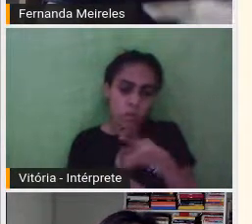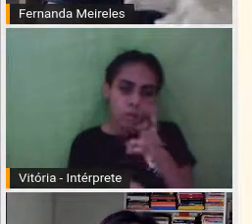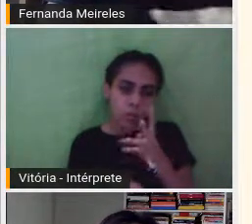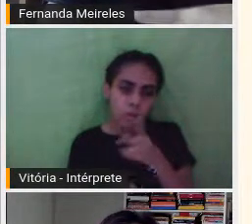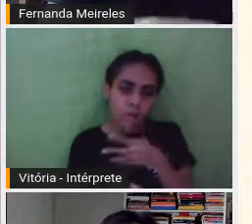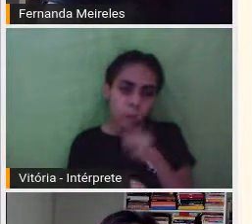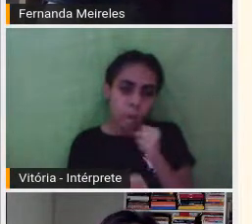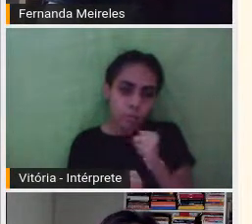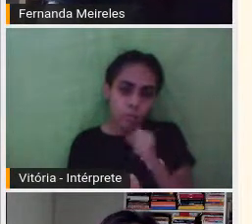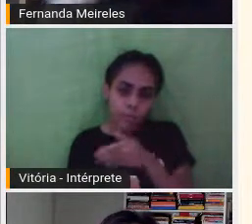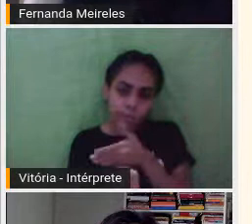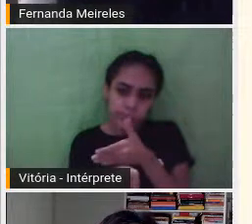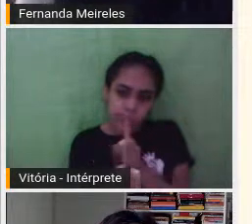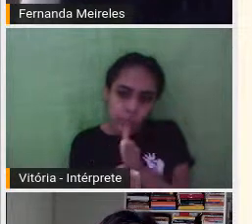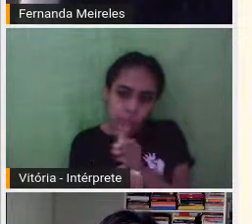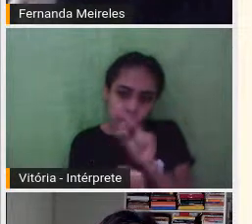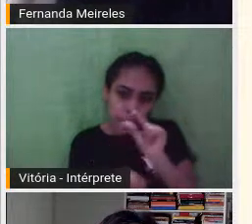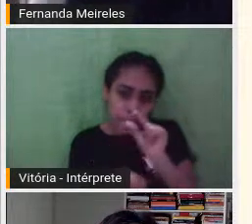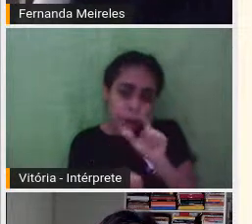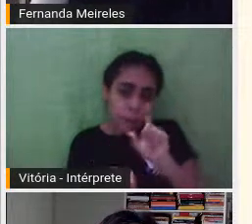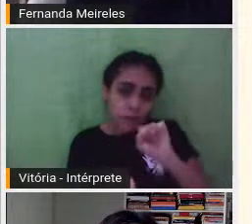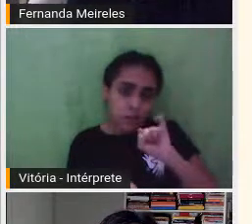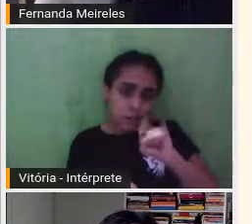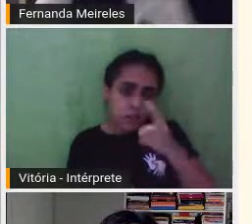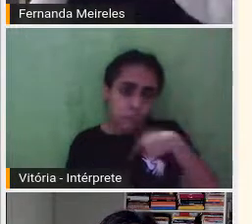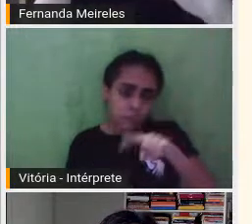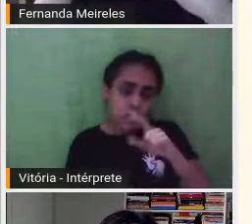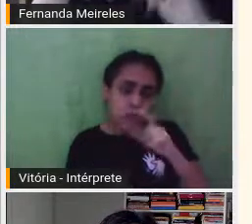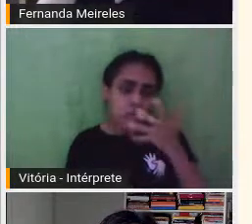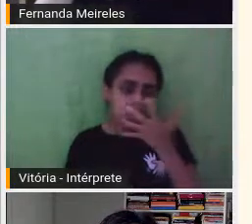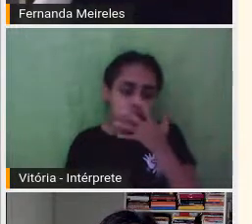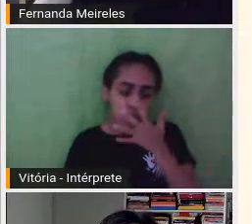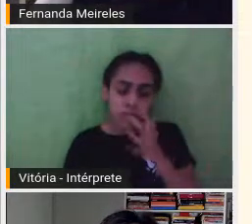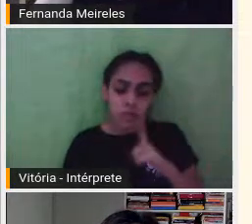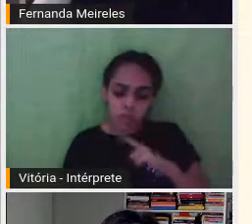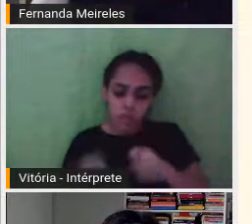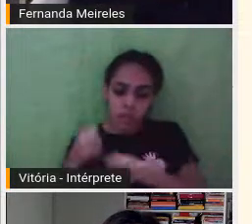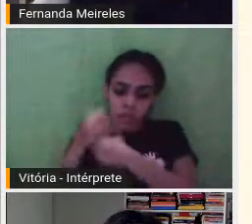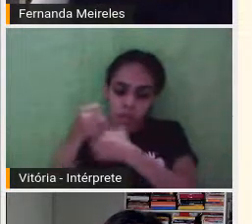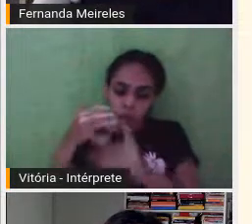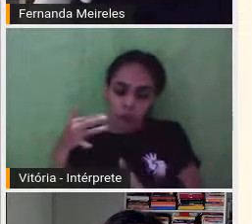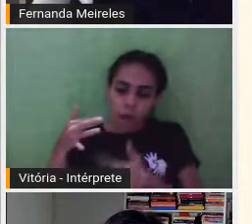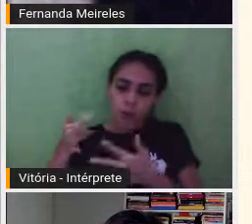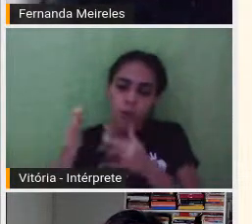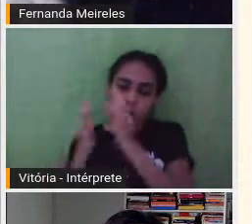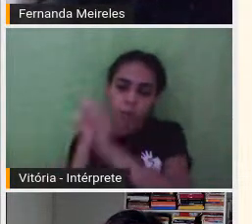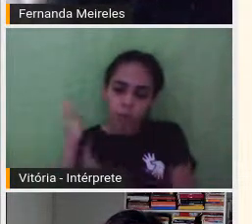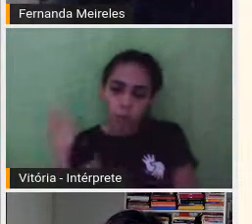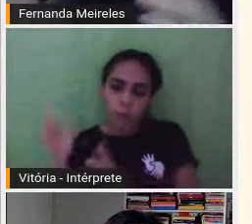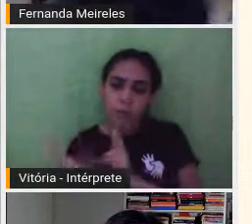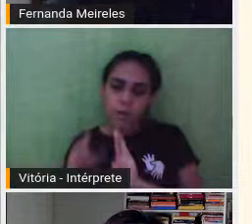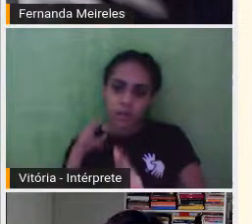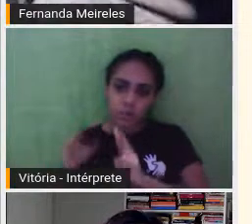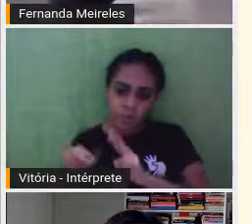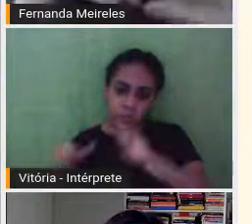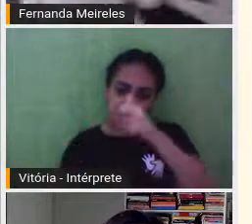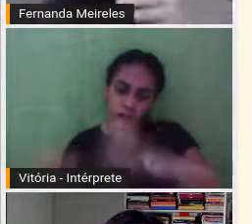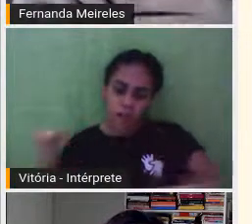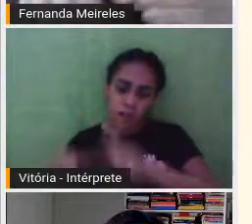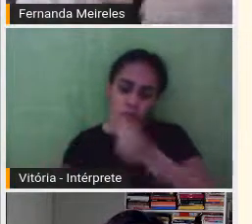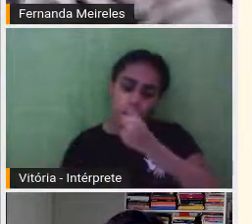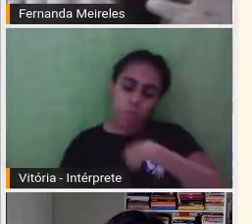avisar que quem tá assistindo, por favor, clique nesse formulário pra avaliar a nossa atividade, porque é importante pra nós